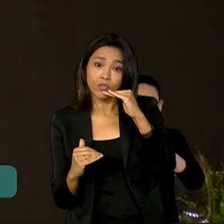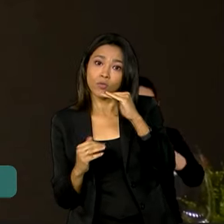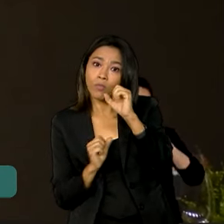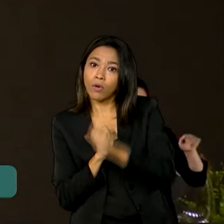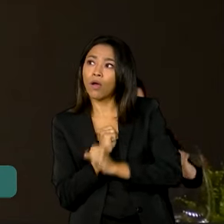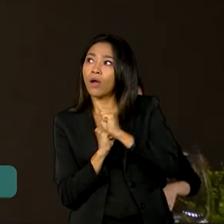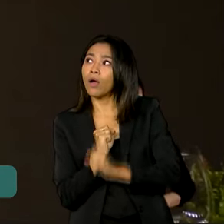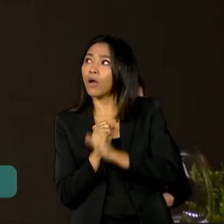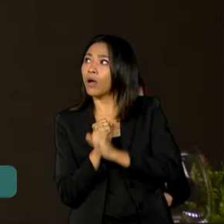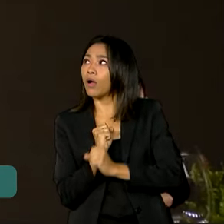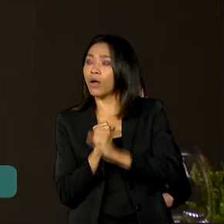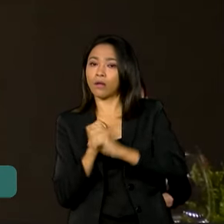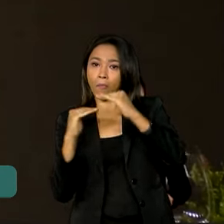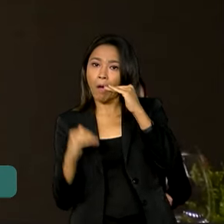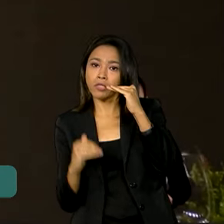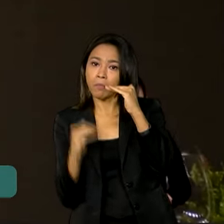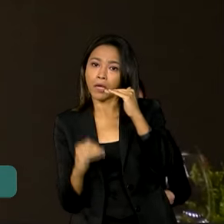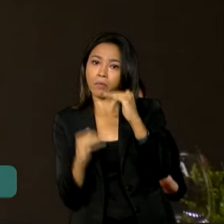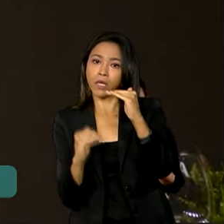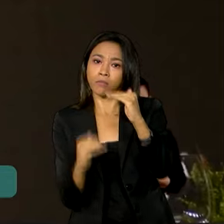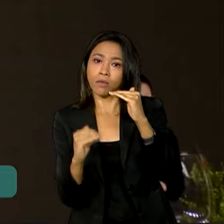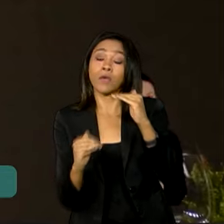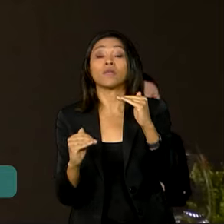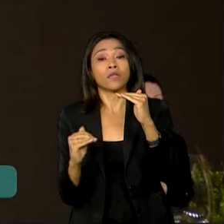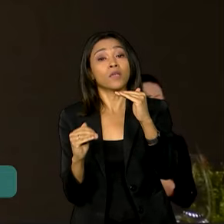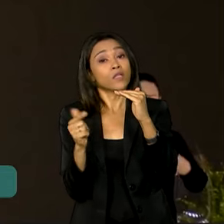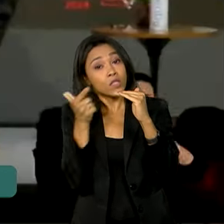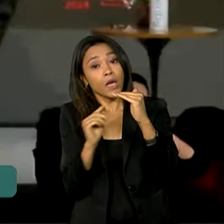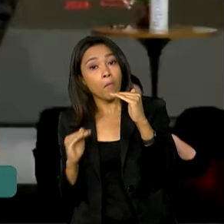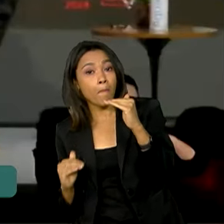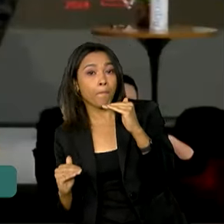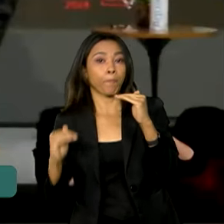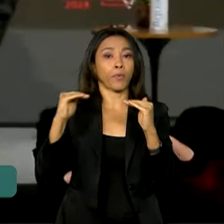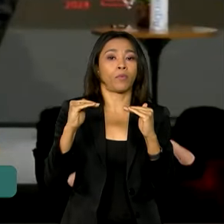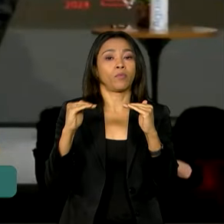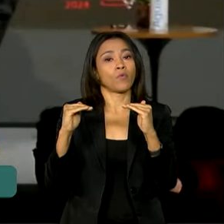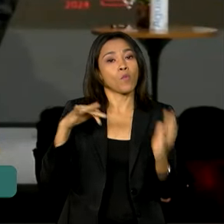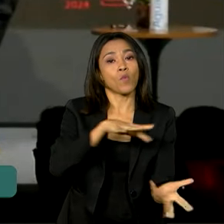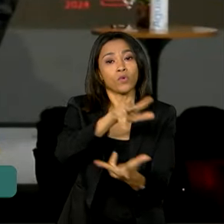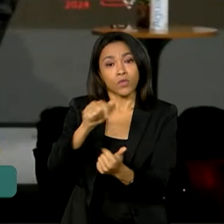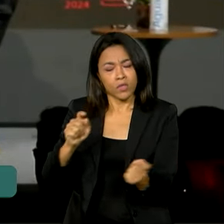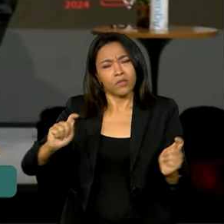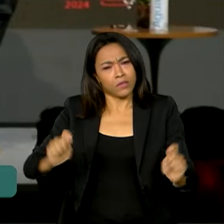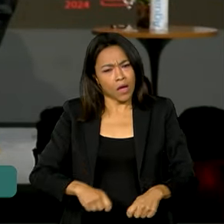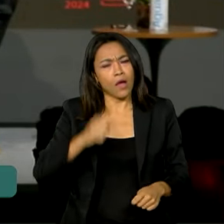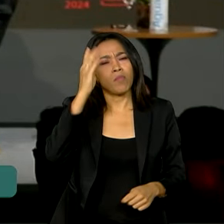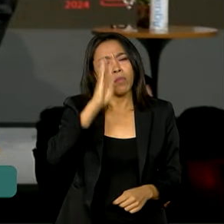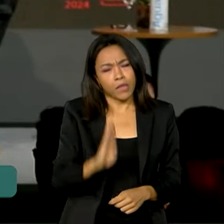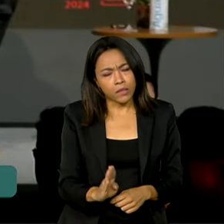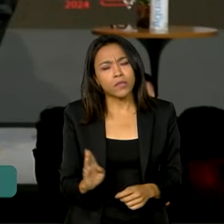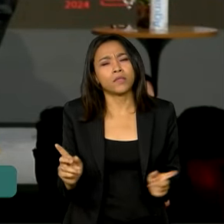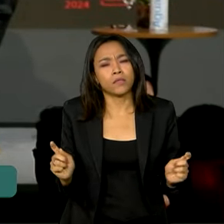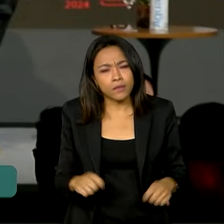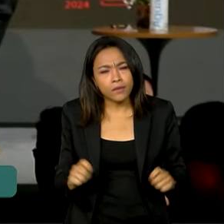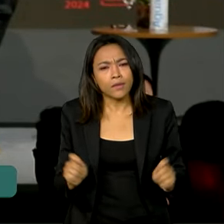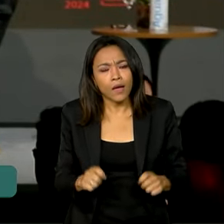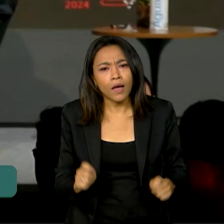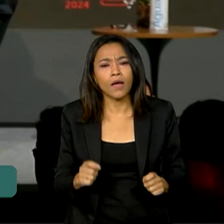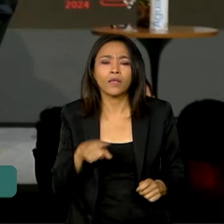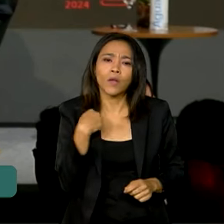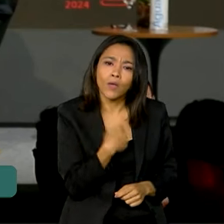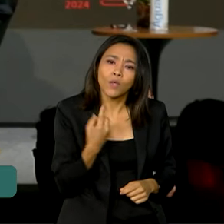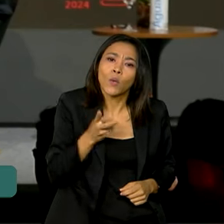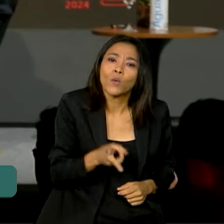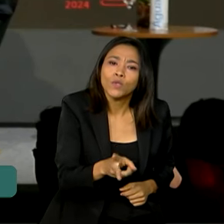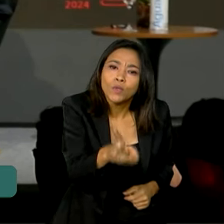E eu penso que o Brasil pode, obviamente que não tudo mais constante, mas continuando